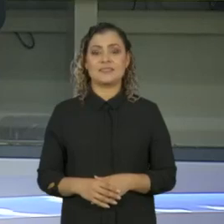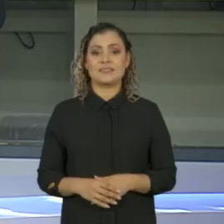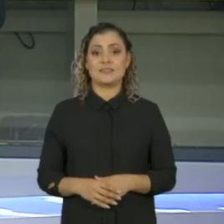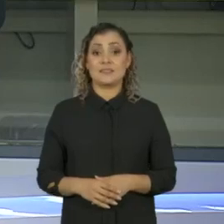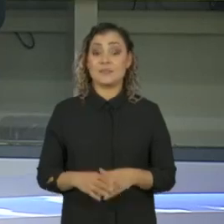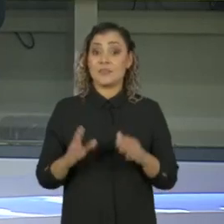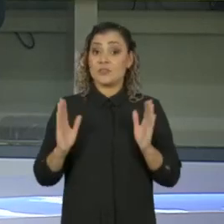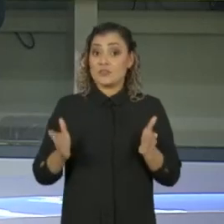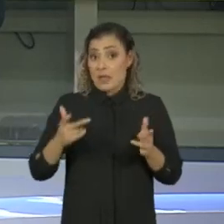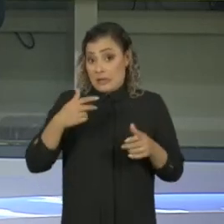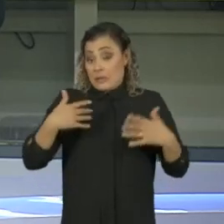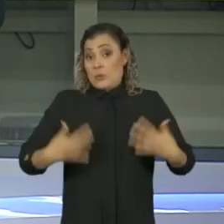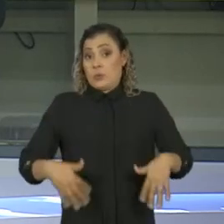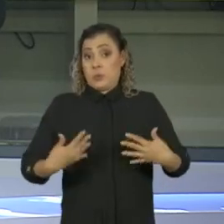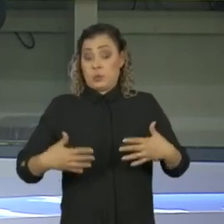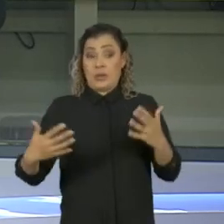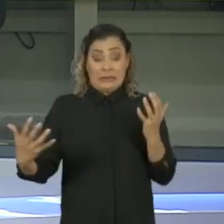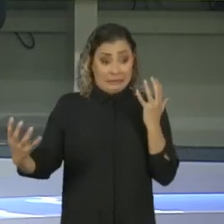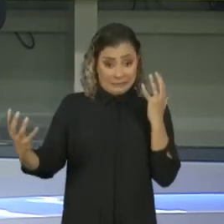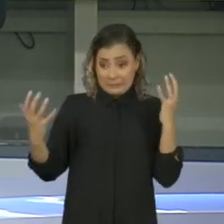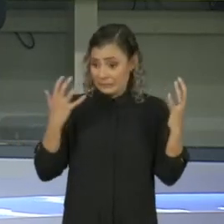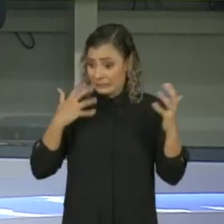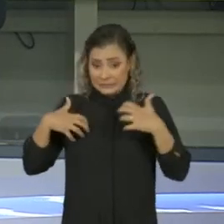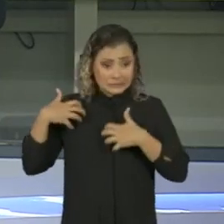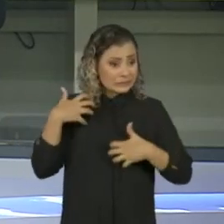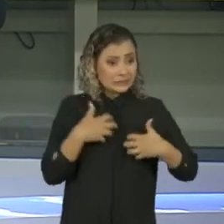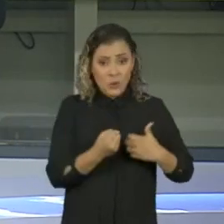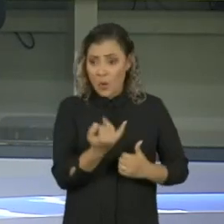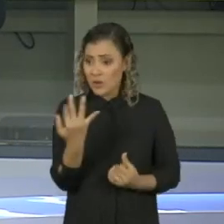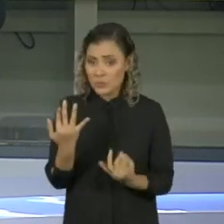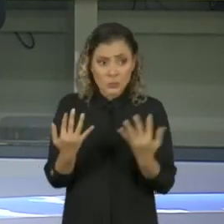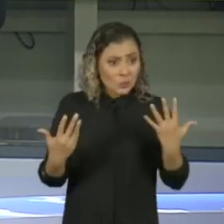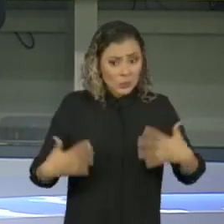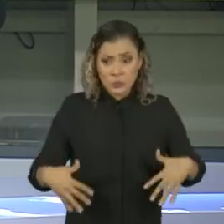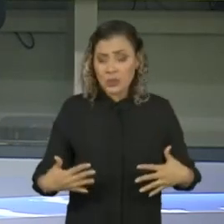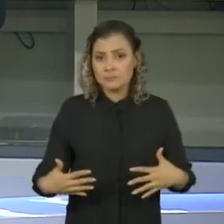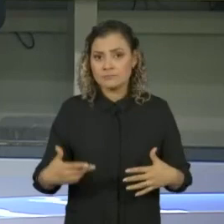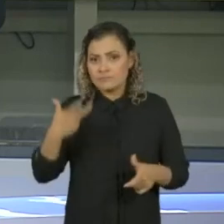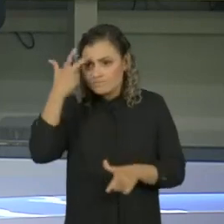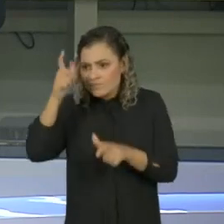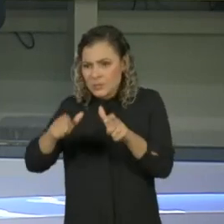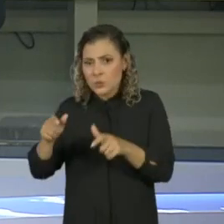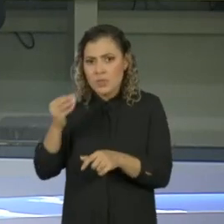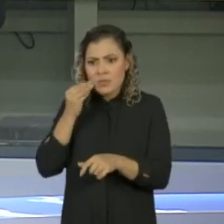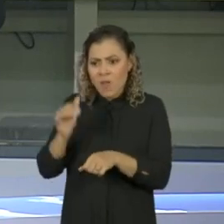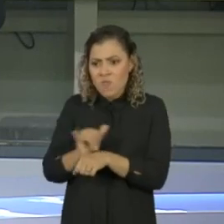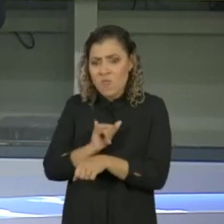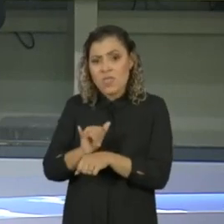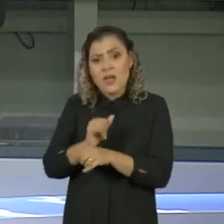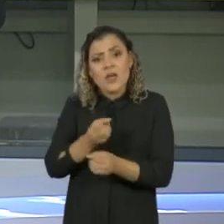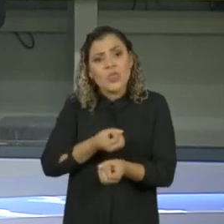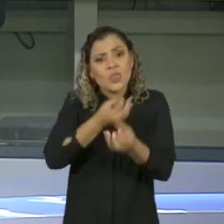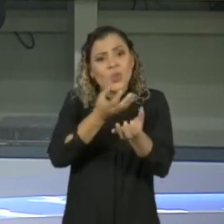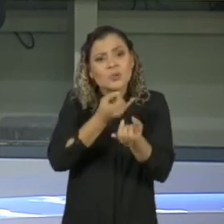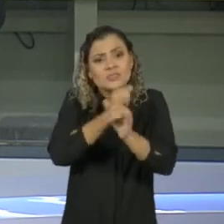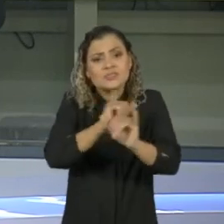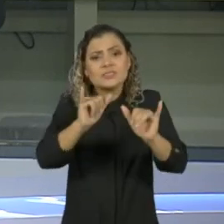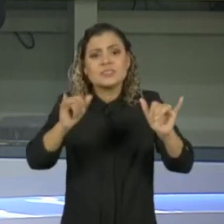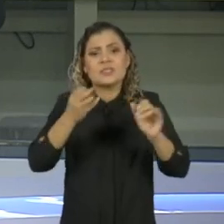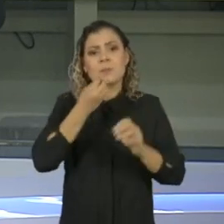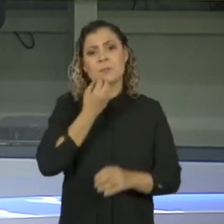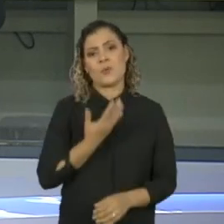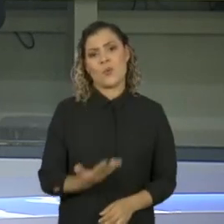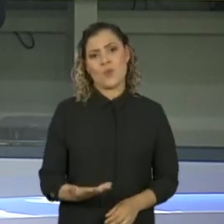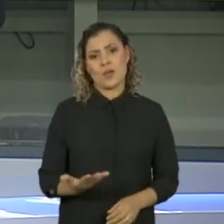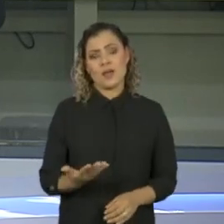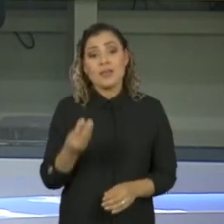Em meio de tantos números e notícias angustiantes, muita gente por aí está arranjando formas de espalhar notícias positivas que